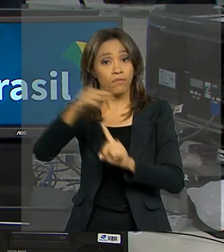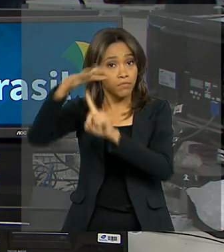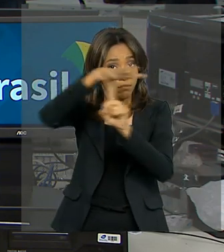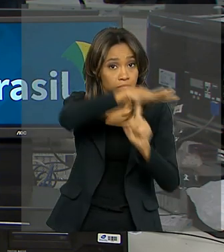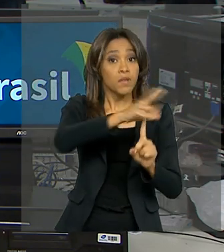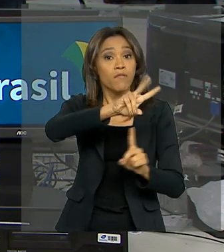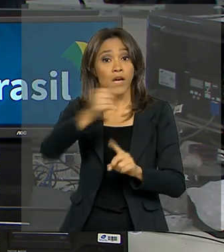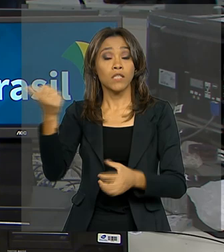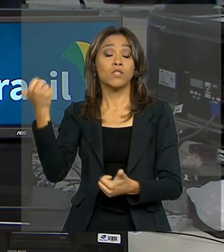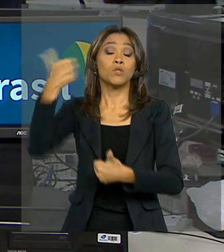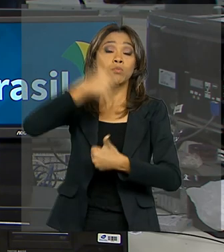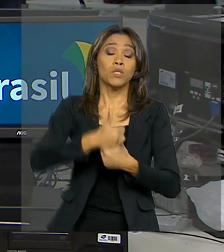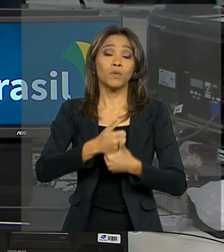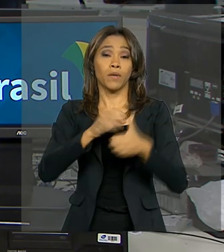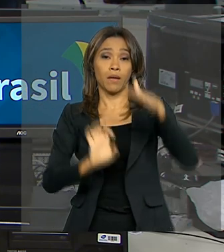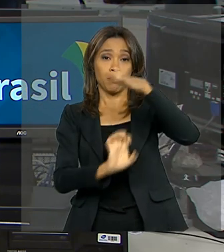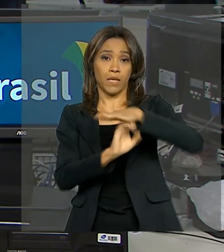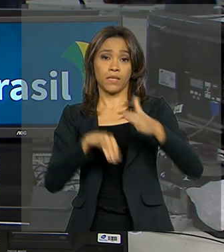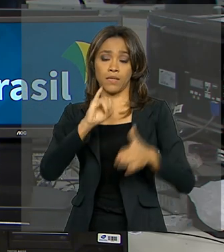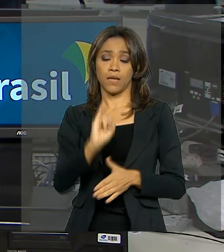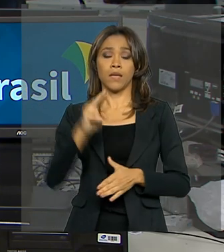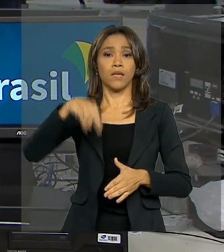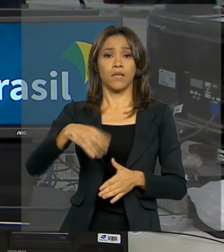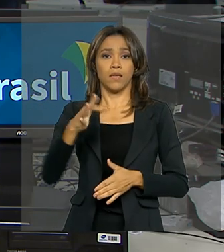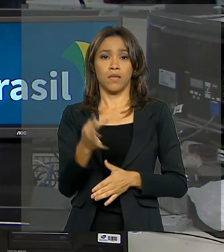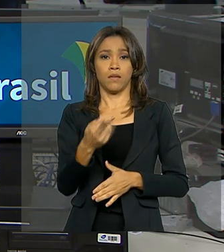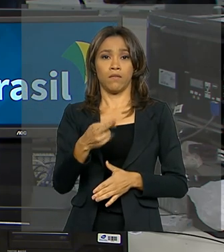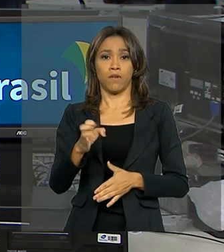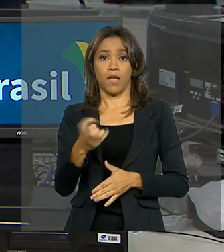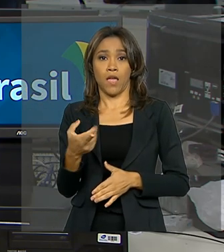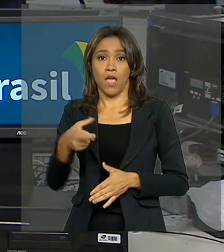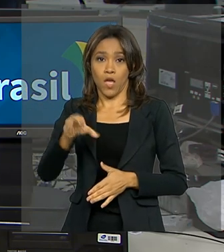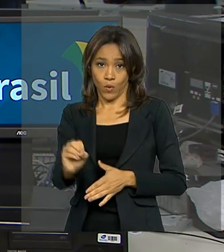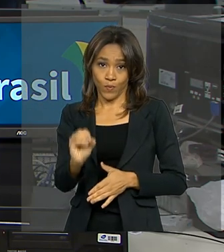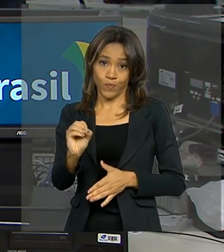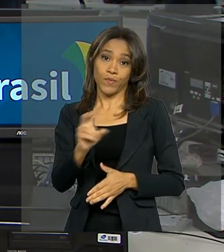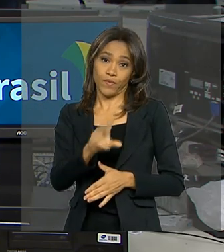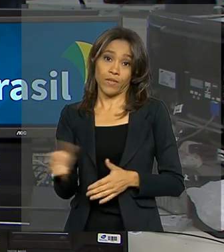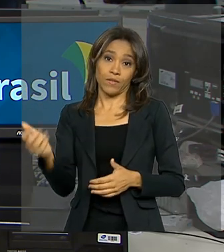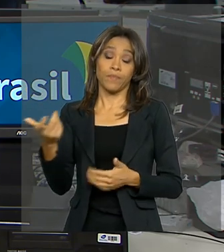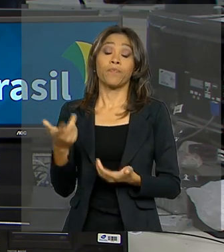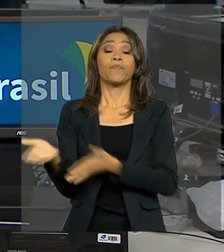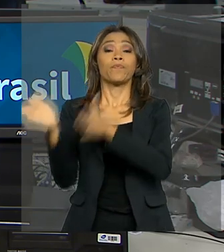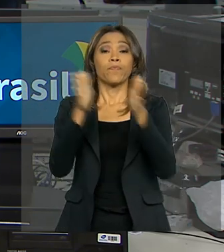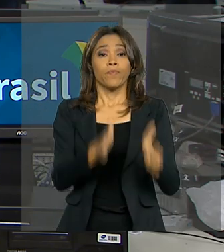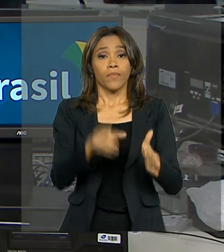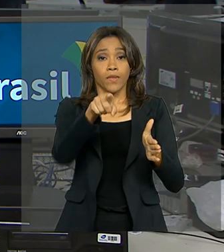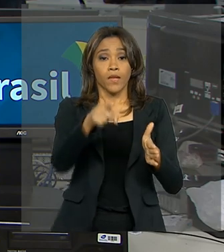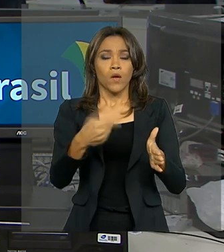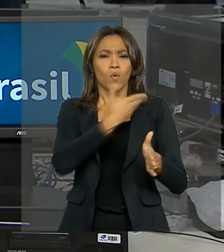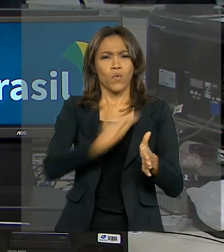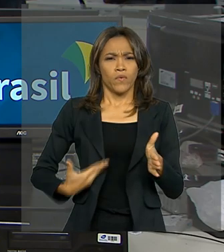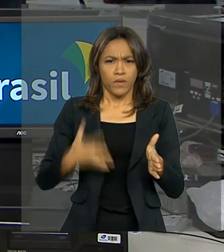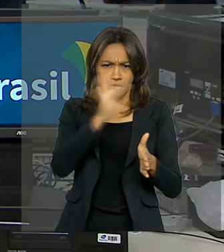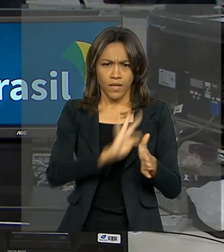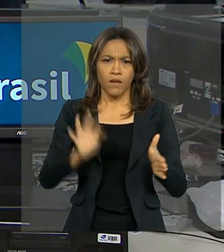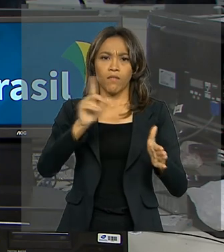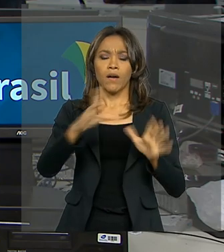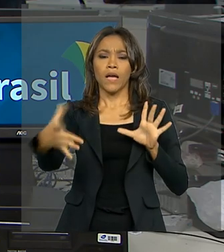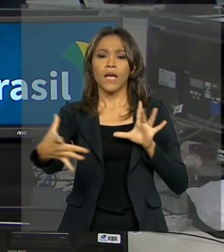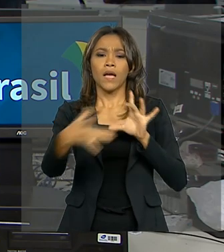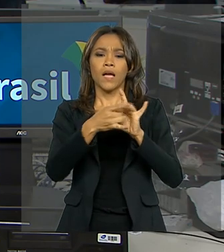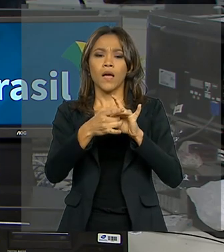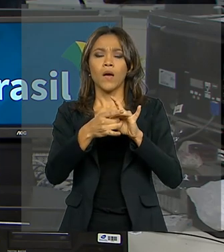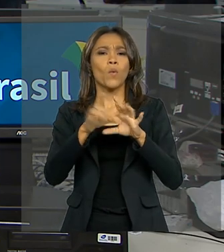Infraero, que está na lista de privatizações. O governo federal vai ampliar o programa Educação Conectada,